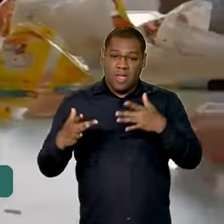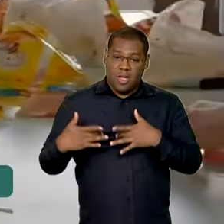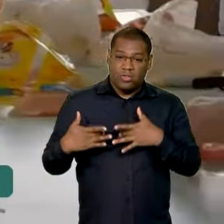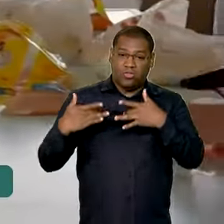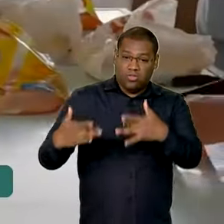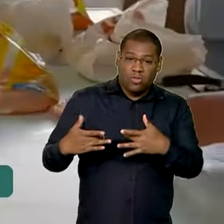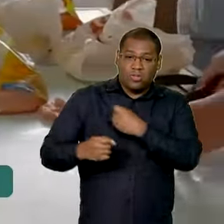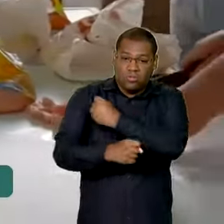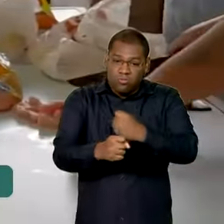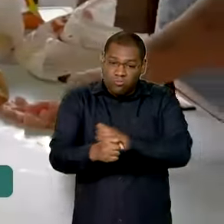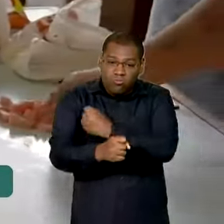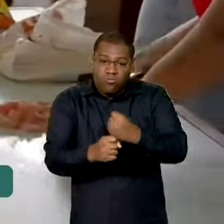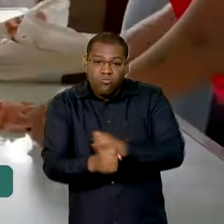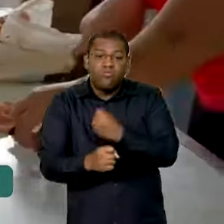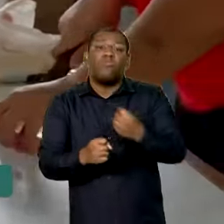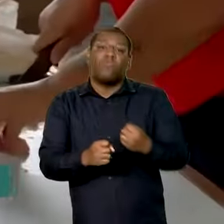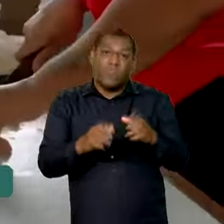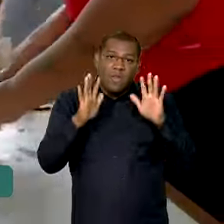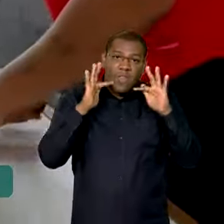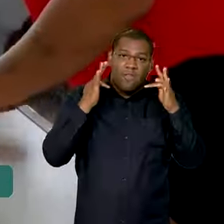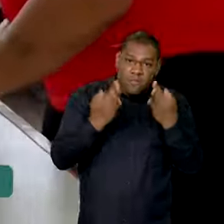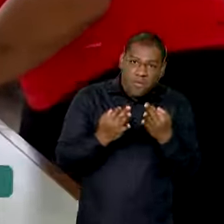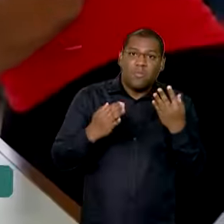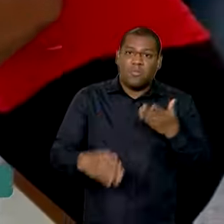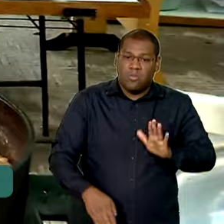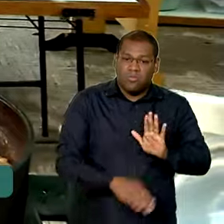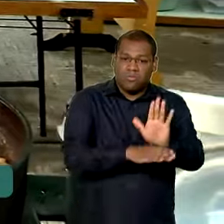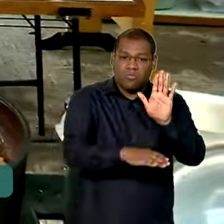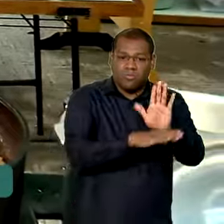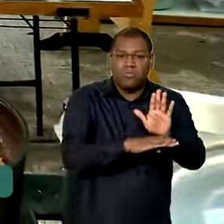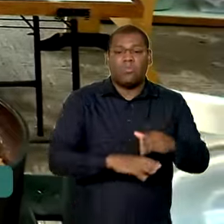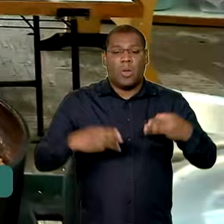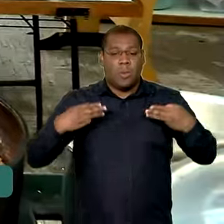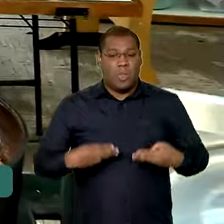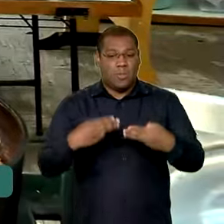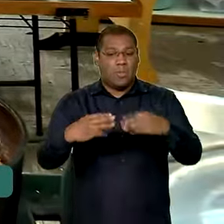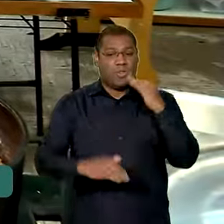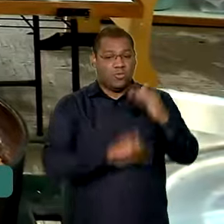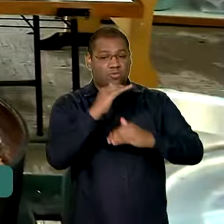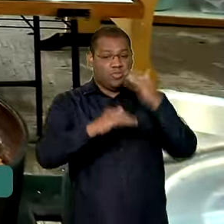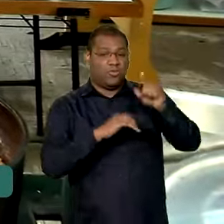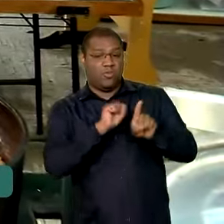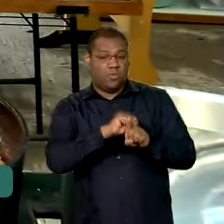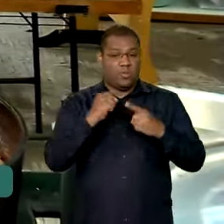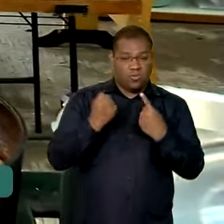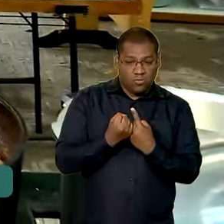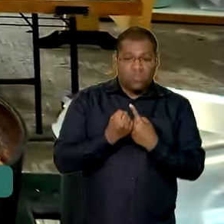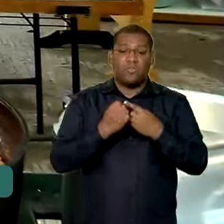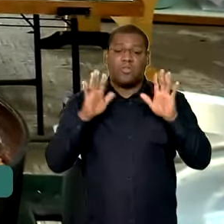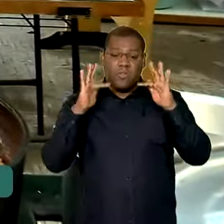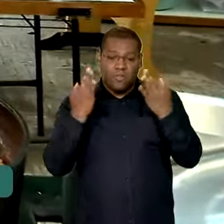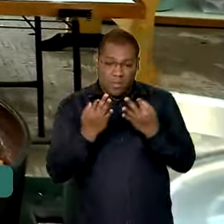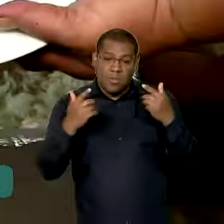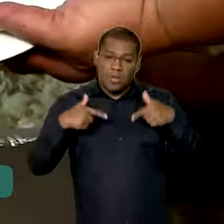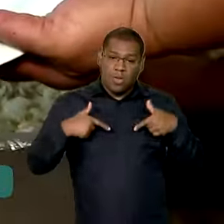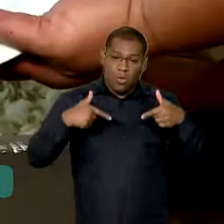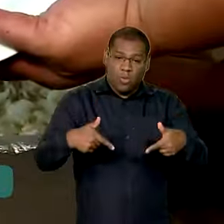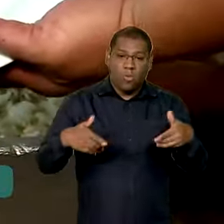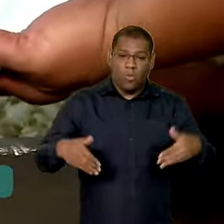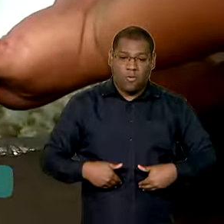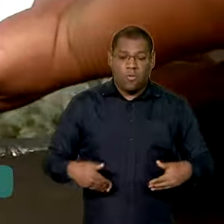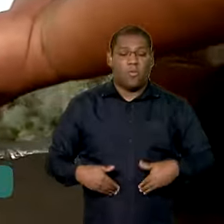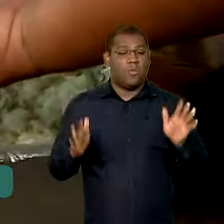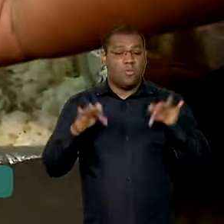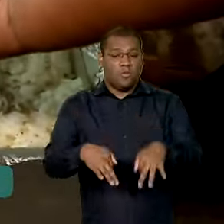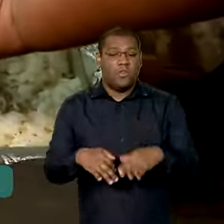atingidas pelas enchentes. Numa ação conjunta com o Ministério do Desenvolvimento e Assistência Social, Família e Combate à Fome,